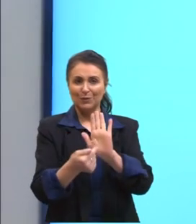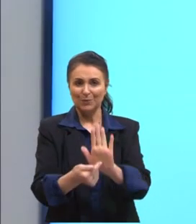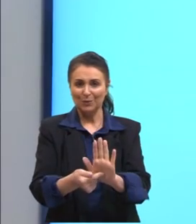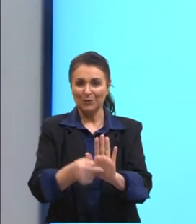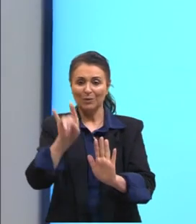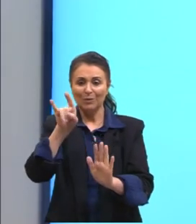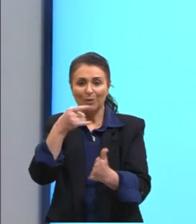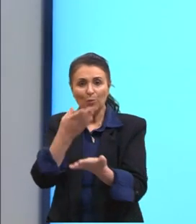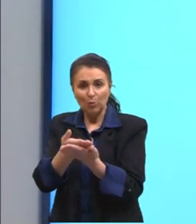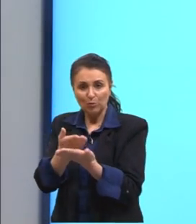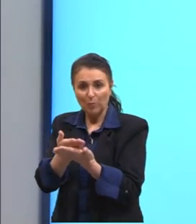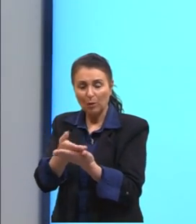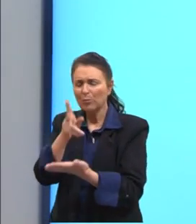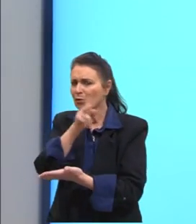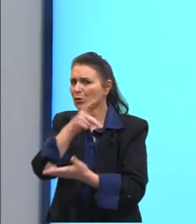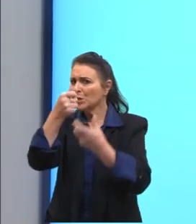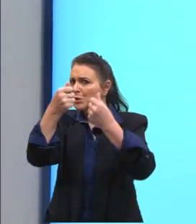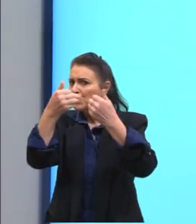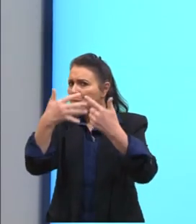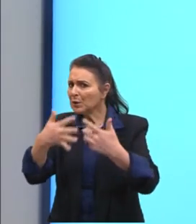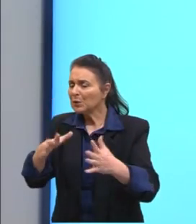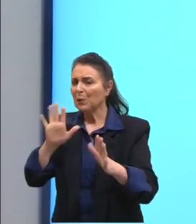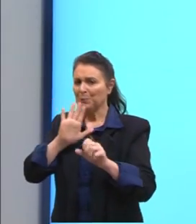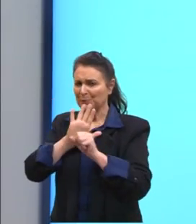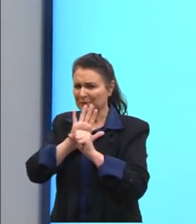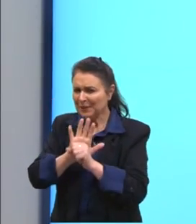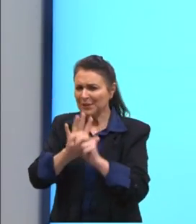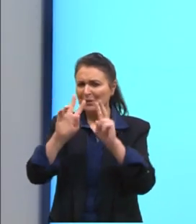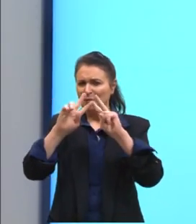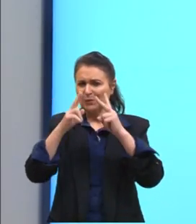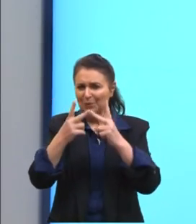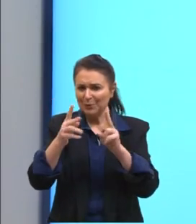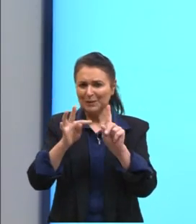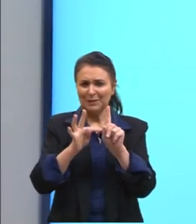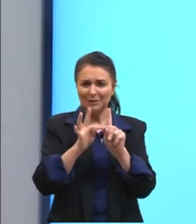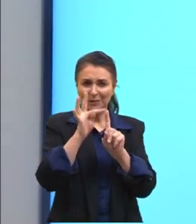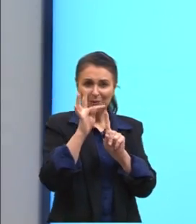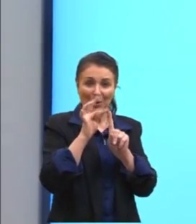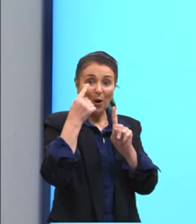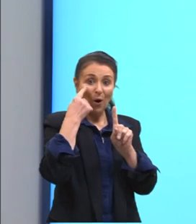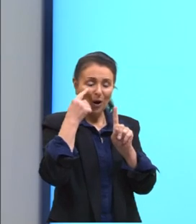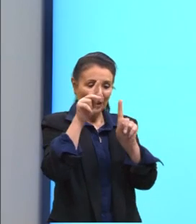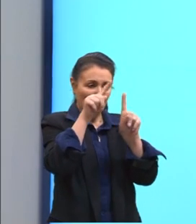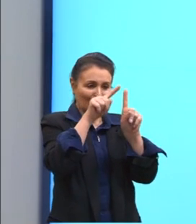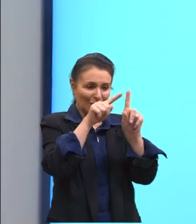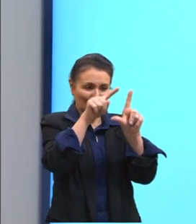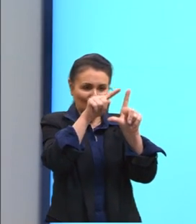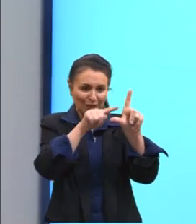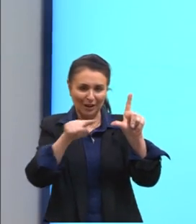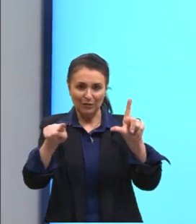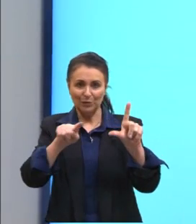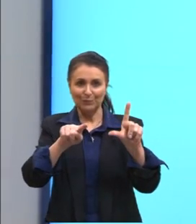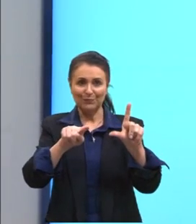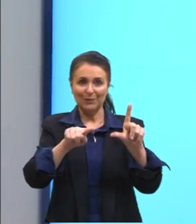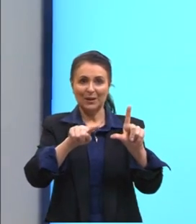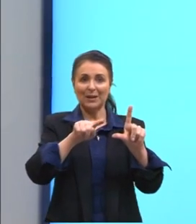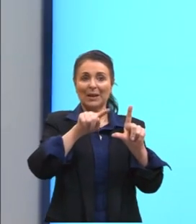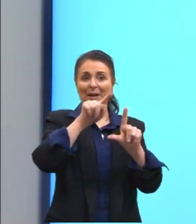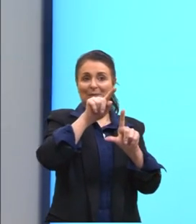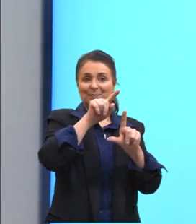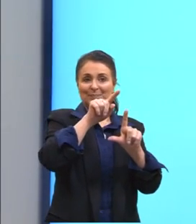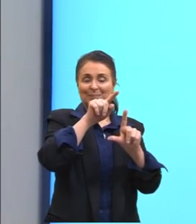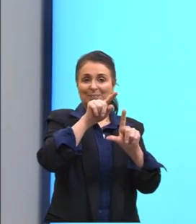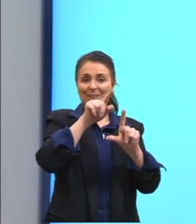última aula bastante sobre pressão, volume e temperatura. A gente tem um gráfico P por V, tá? E aqui, né? É